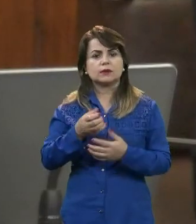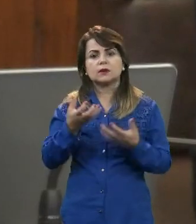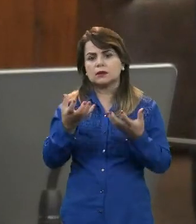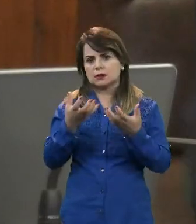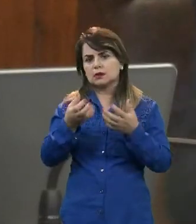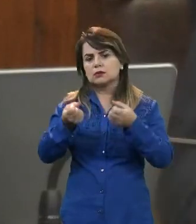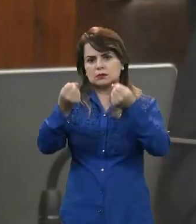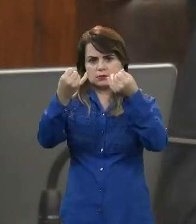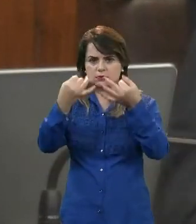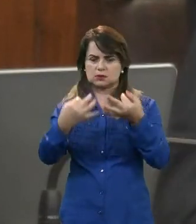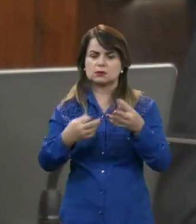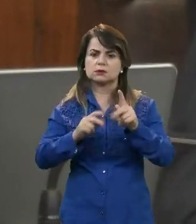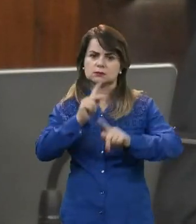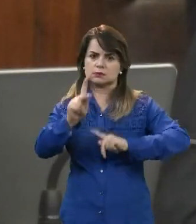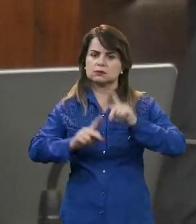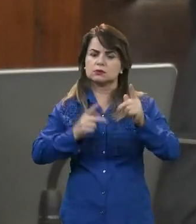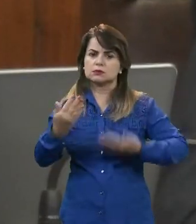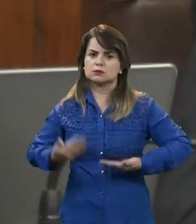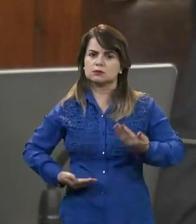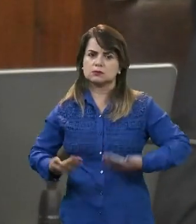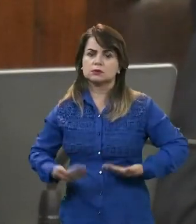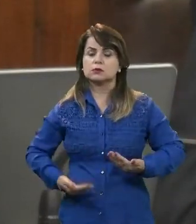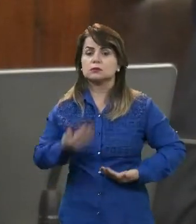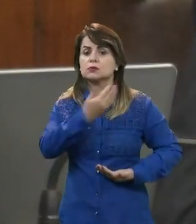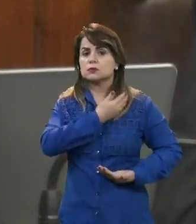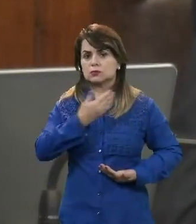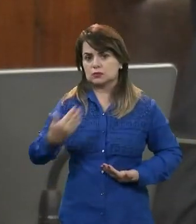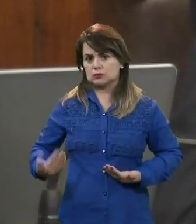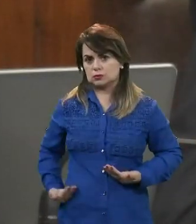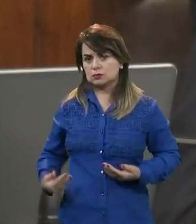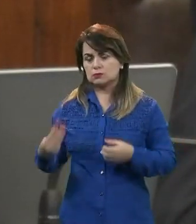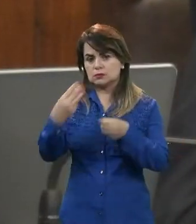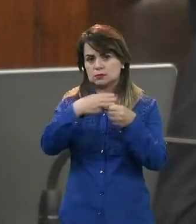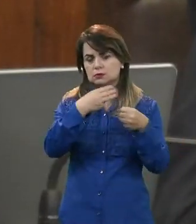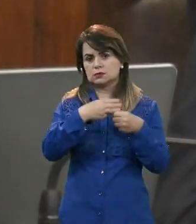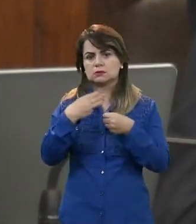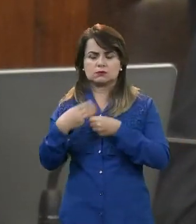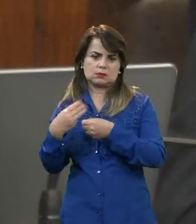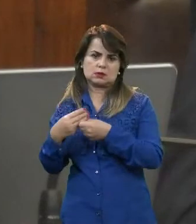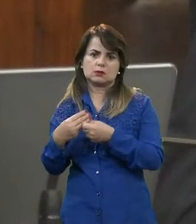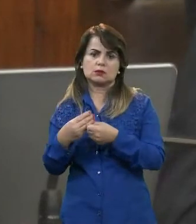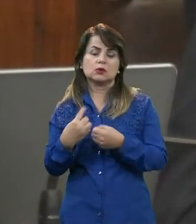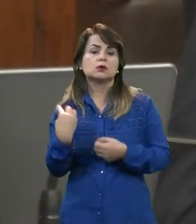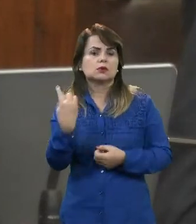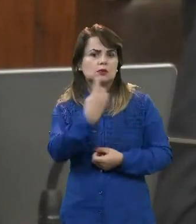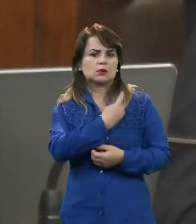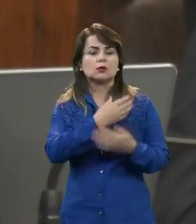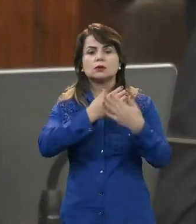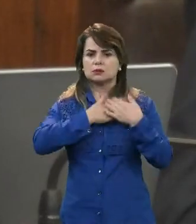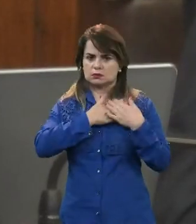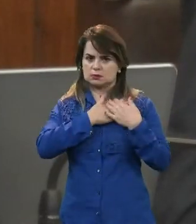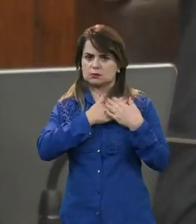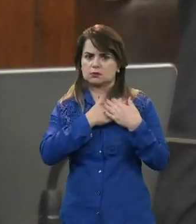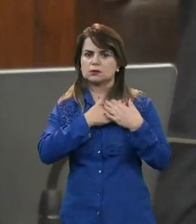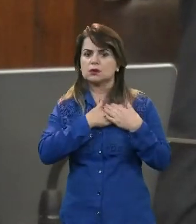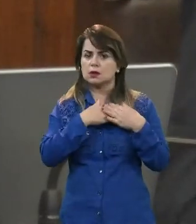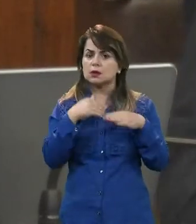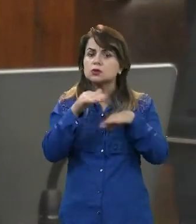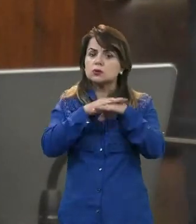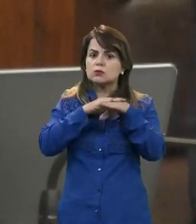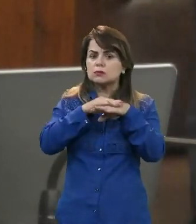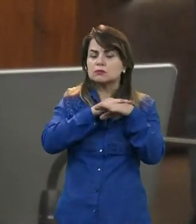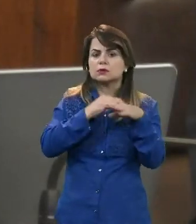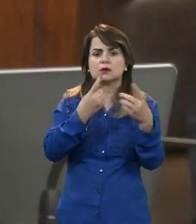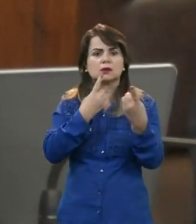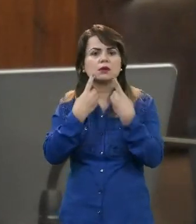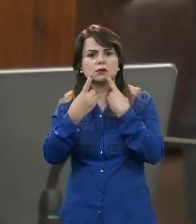públicos municipais, dizendo que a função do Parlamento é essa, é de conversar, é de buscarmos